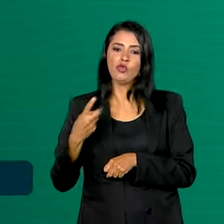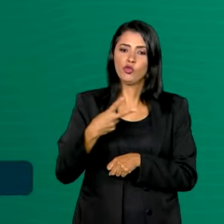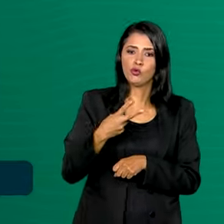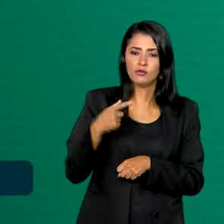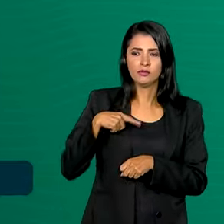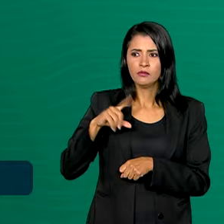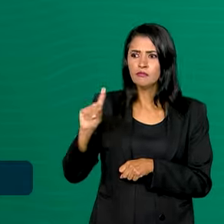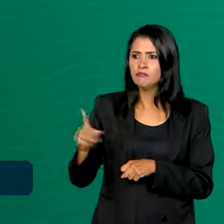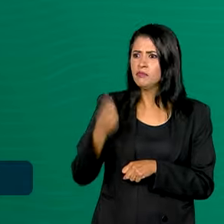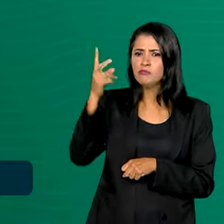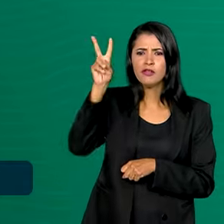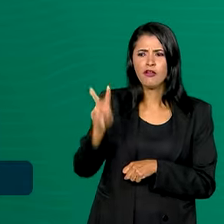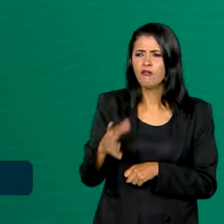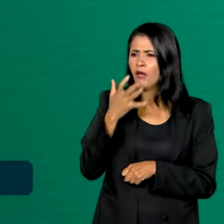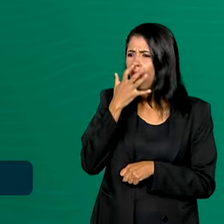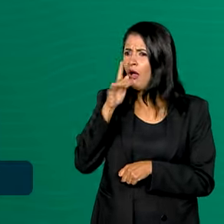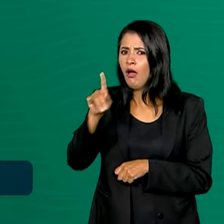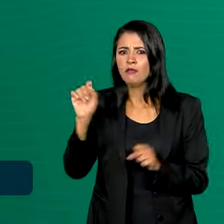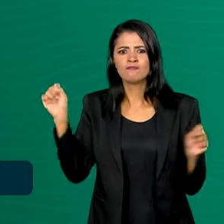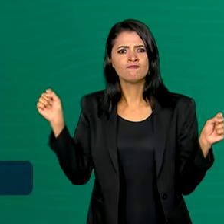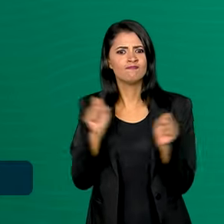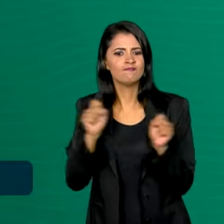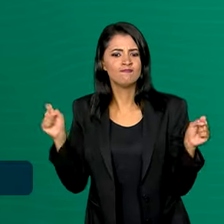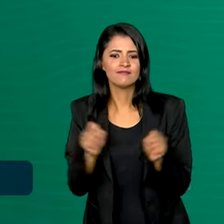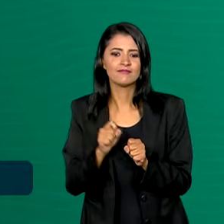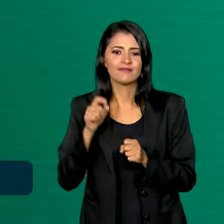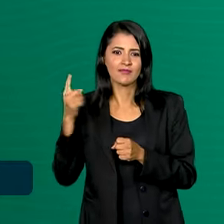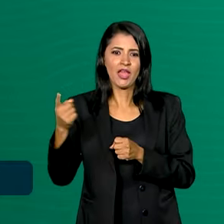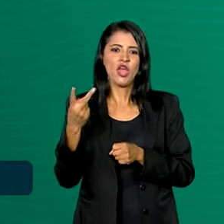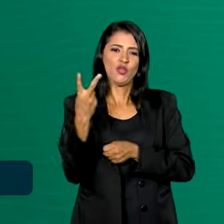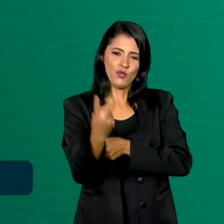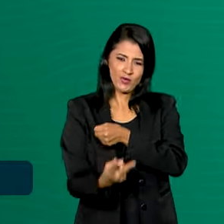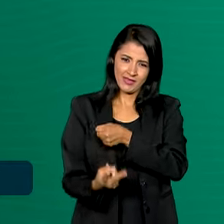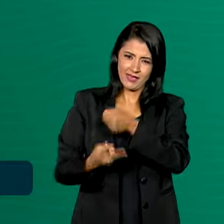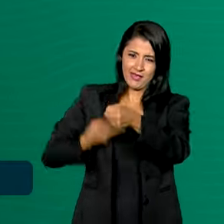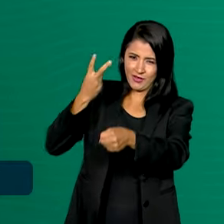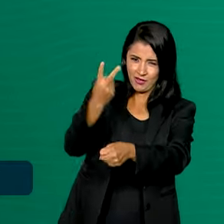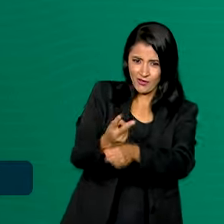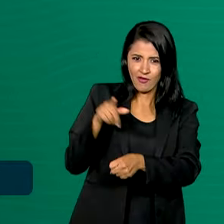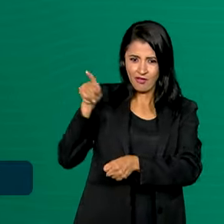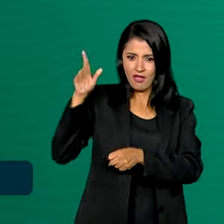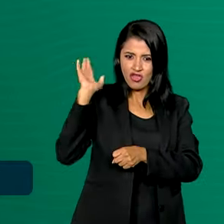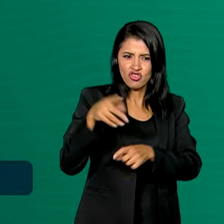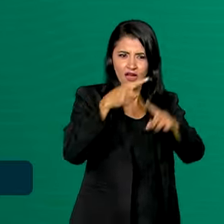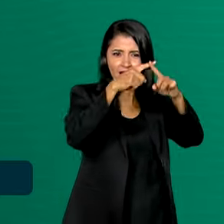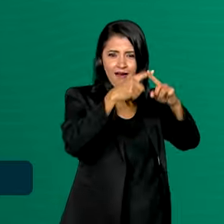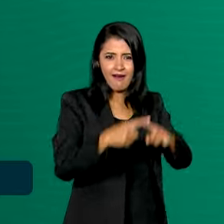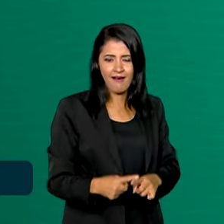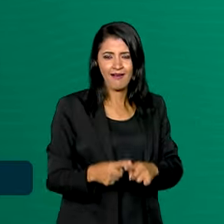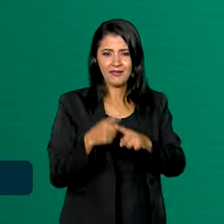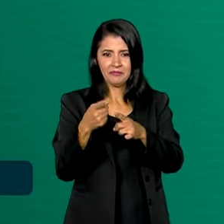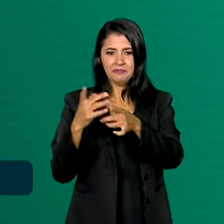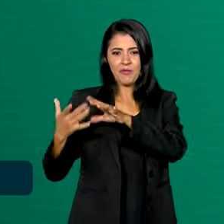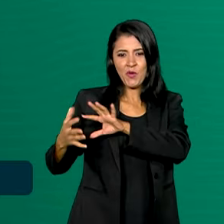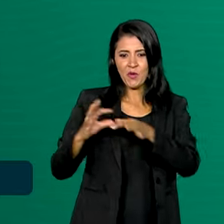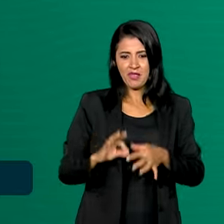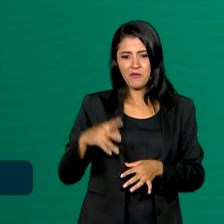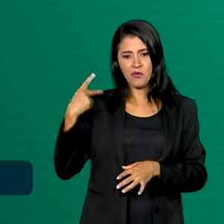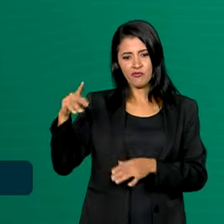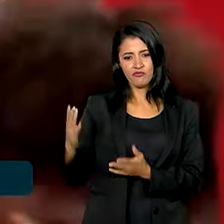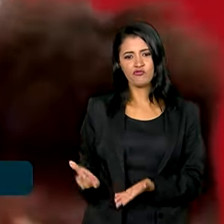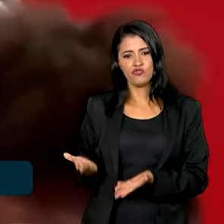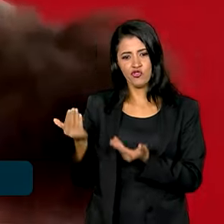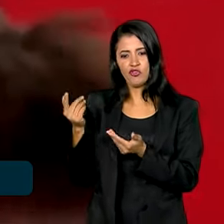primeira vista pelo esporte. Tanto é que dois anos depois já estava competindo nos Jogos Olímpicos da